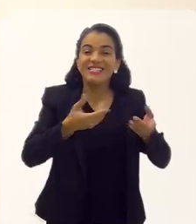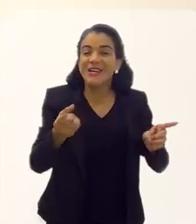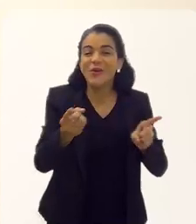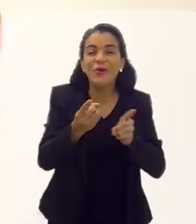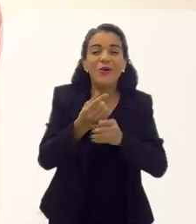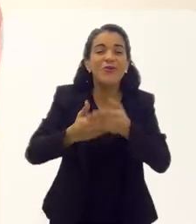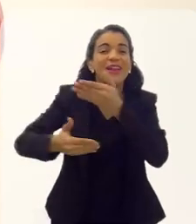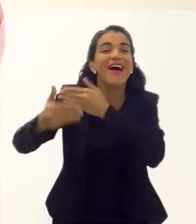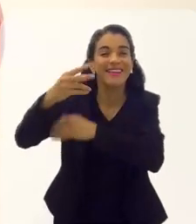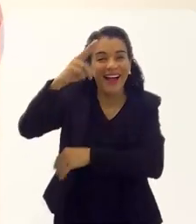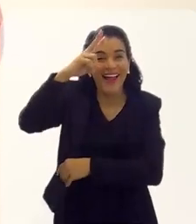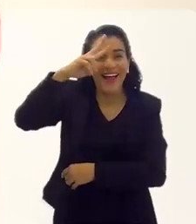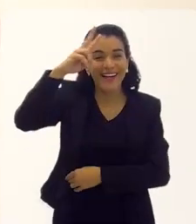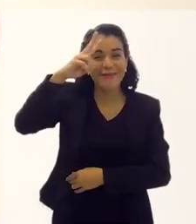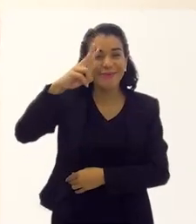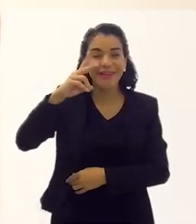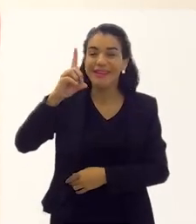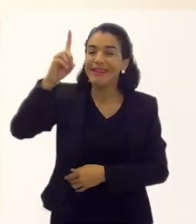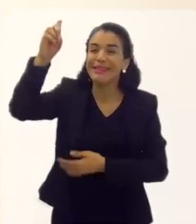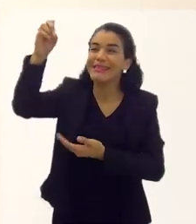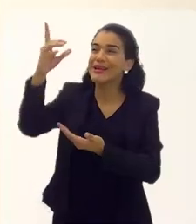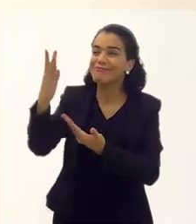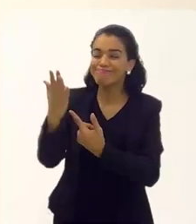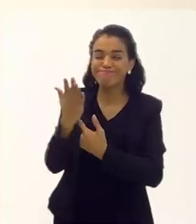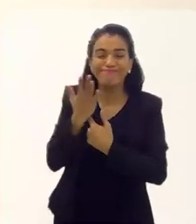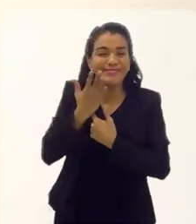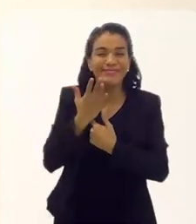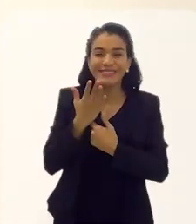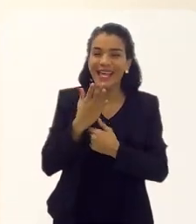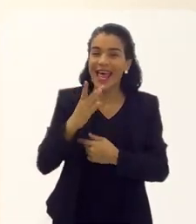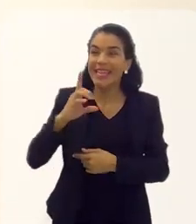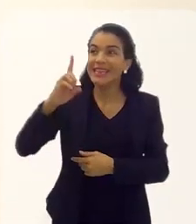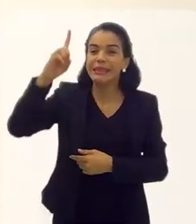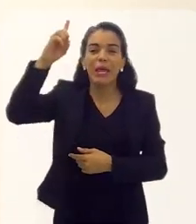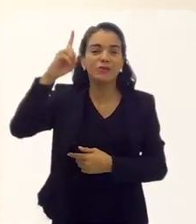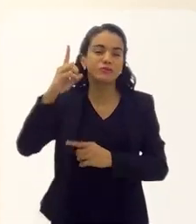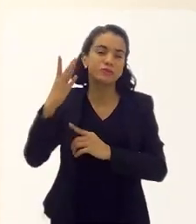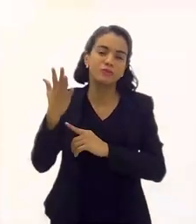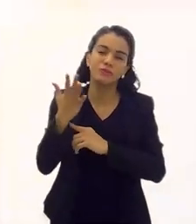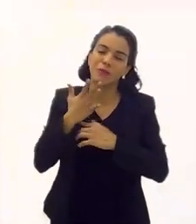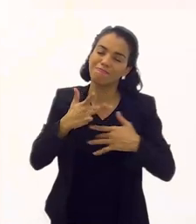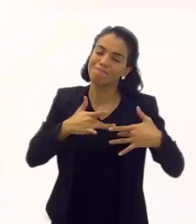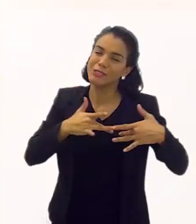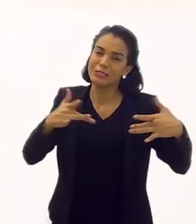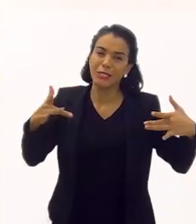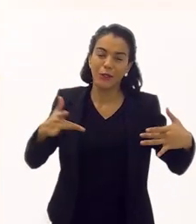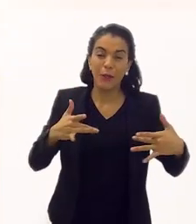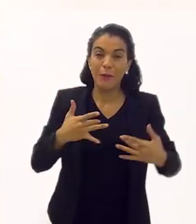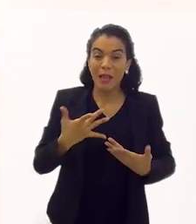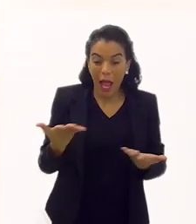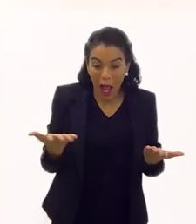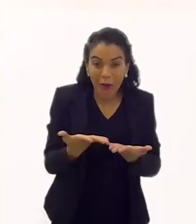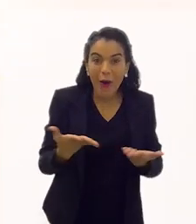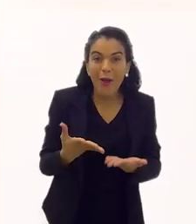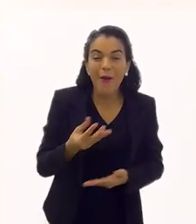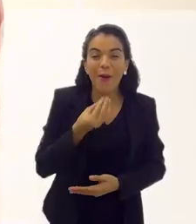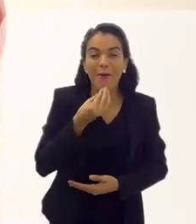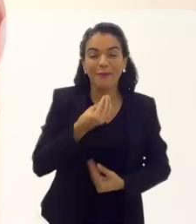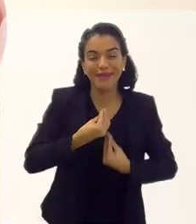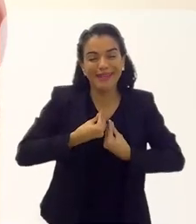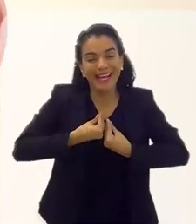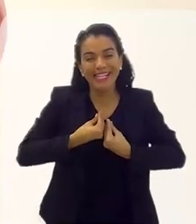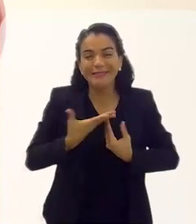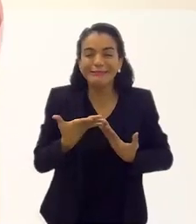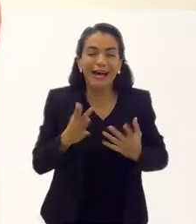encontro que foi lá atrás e que Deus é tão generoso. Deus tem sido muito generoso comigo, porque está me dando